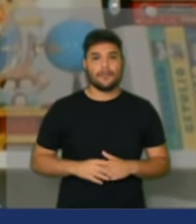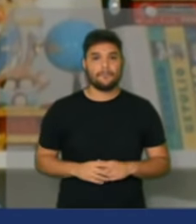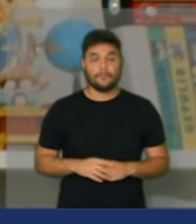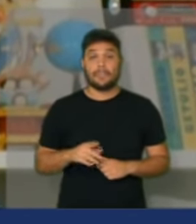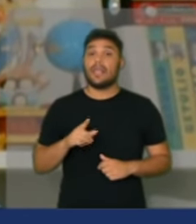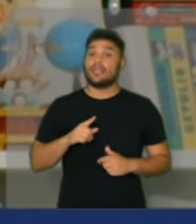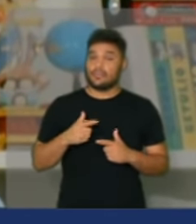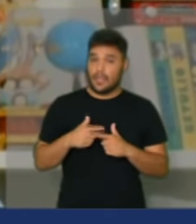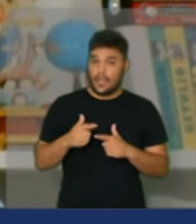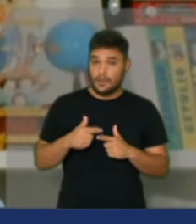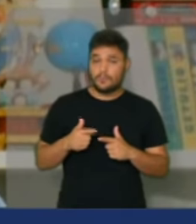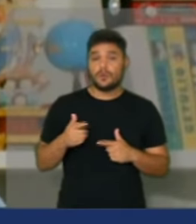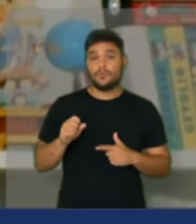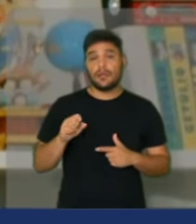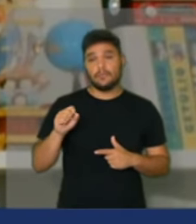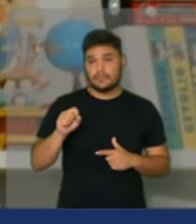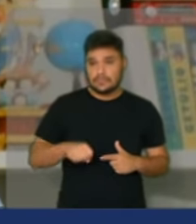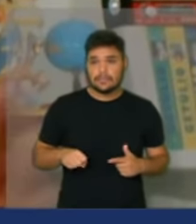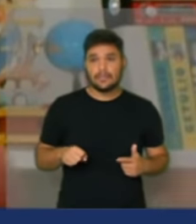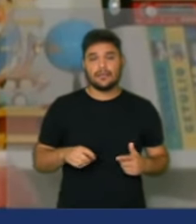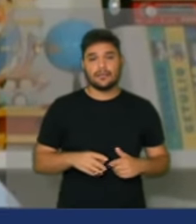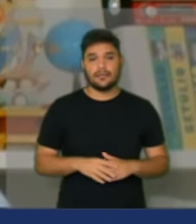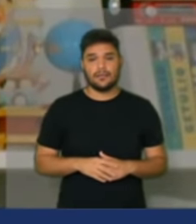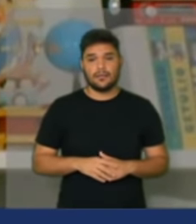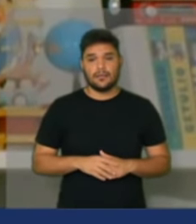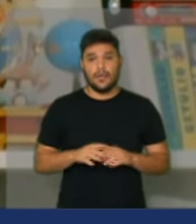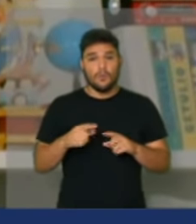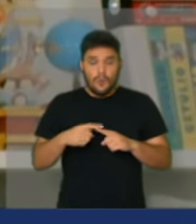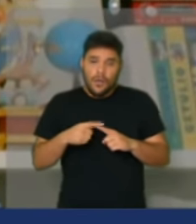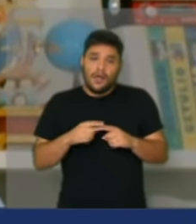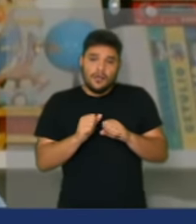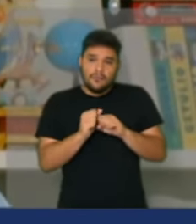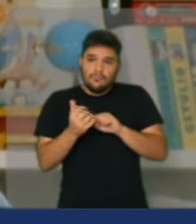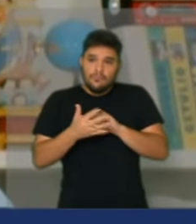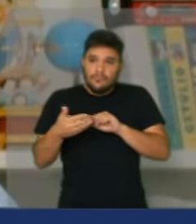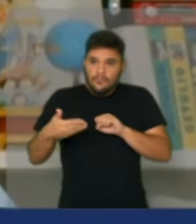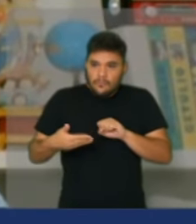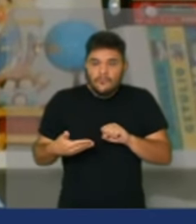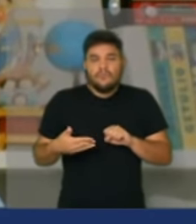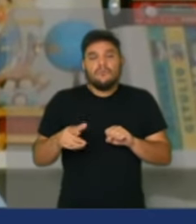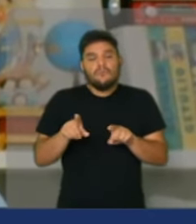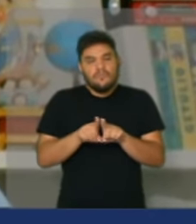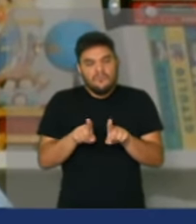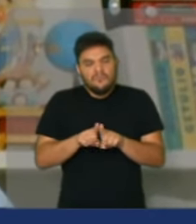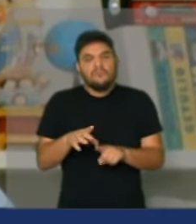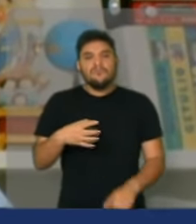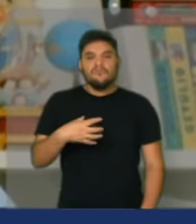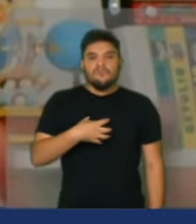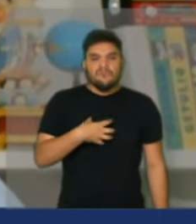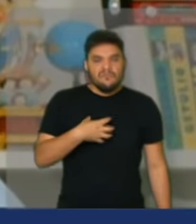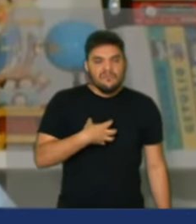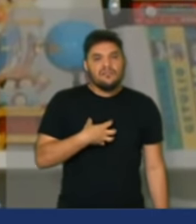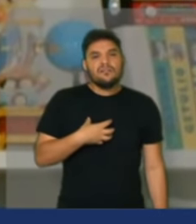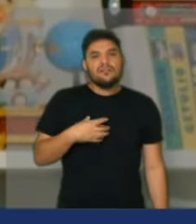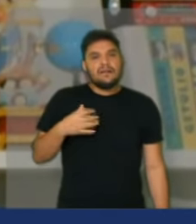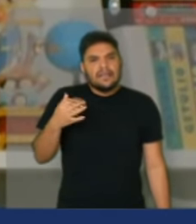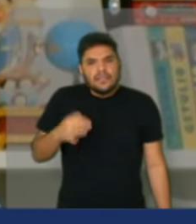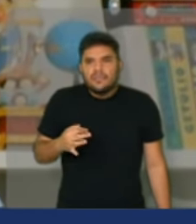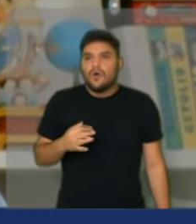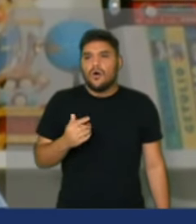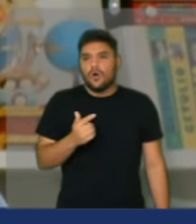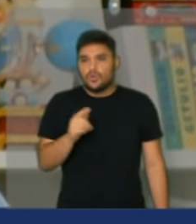problemas, consequências do Covid, que também sentem a dor dos outros,